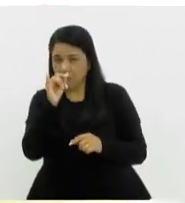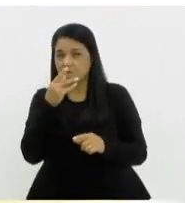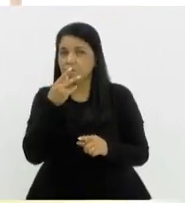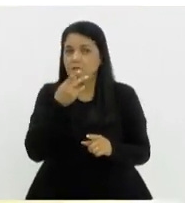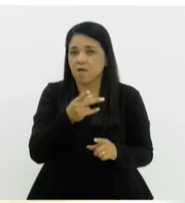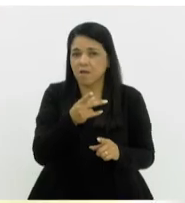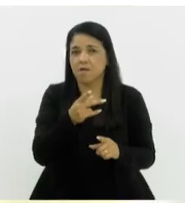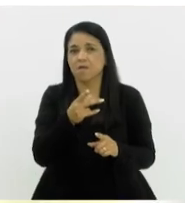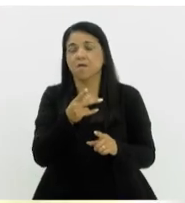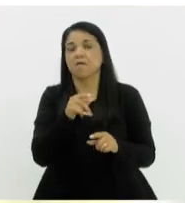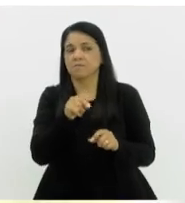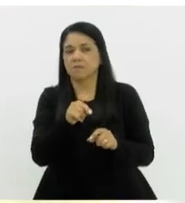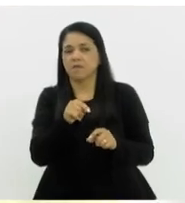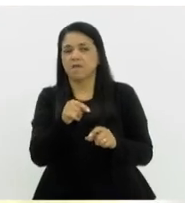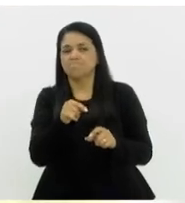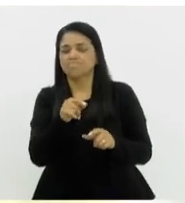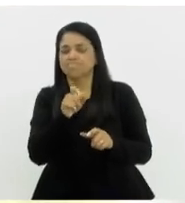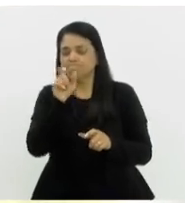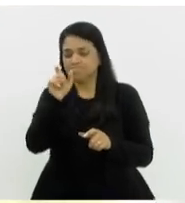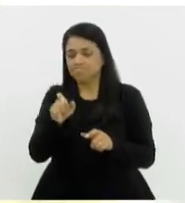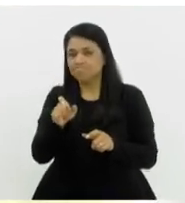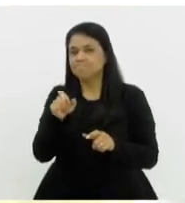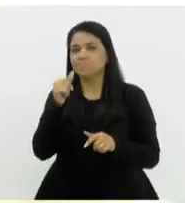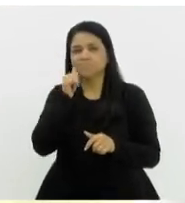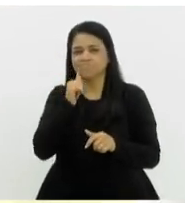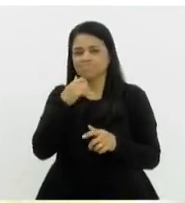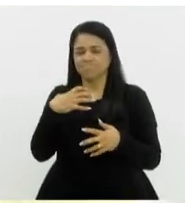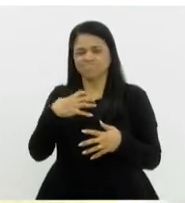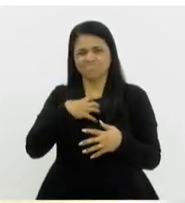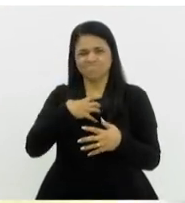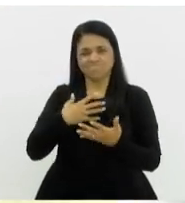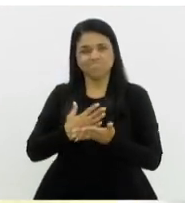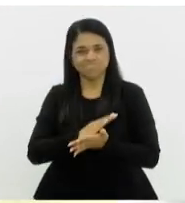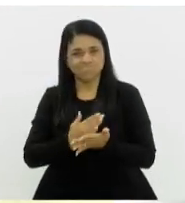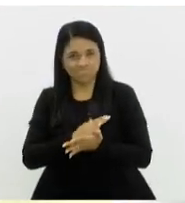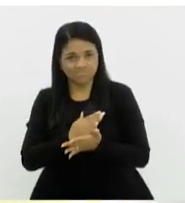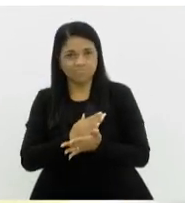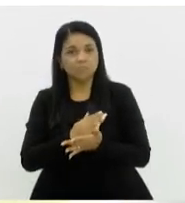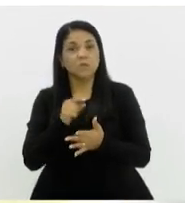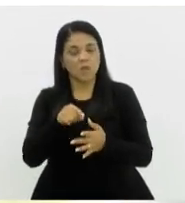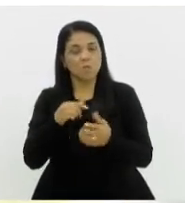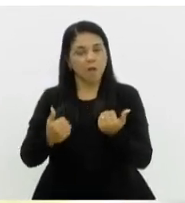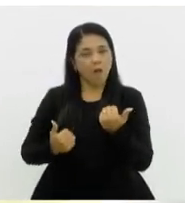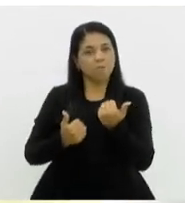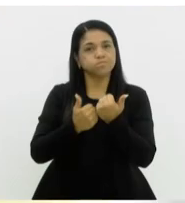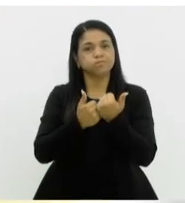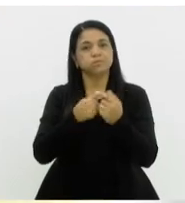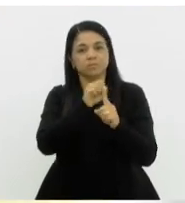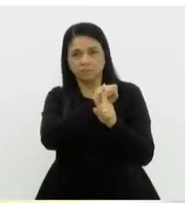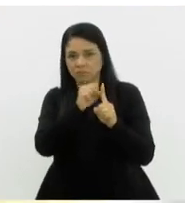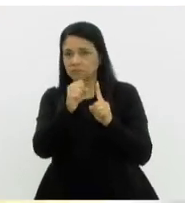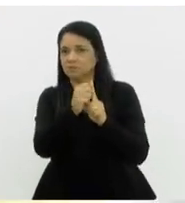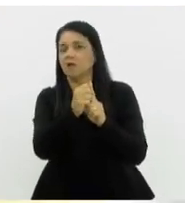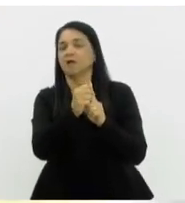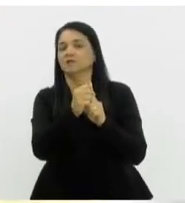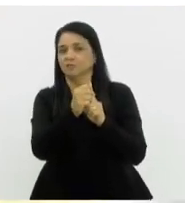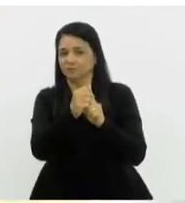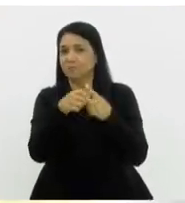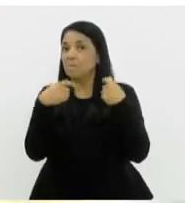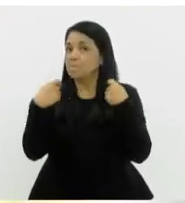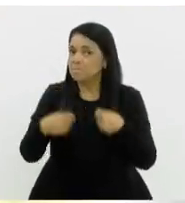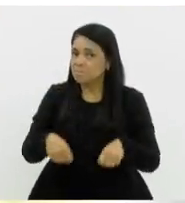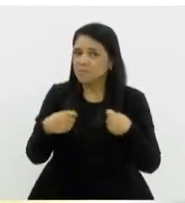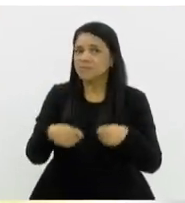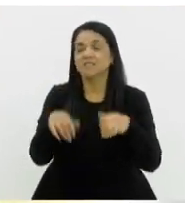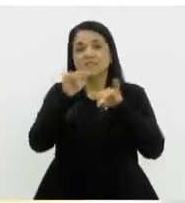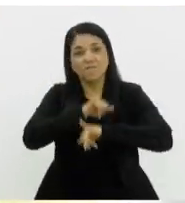pessoa possa eventualmente se incomodar com isso. E isso também faz parte de uma contribuição com a sociedade que ainda precisa de